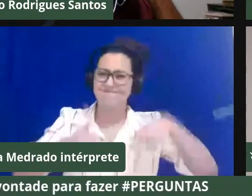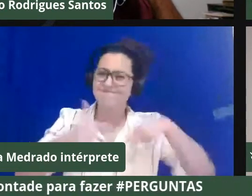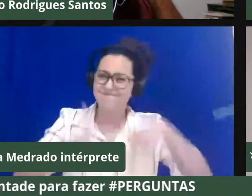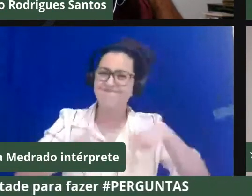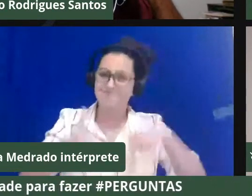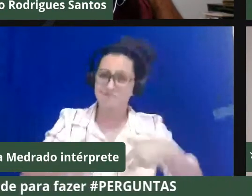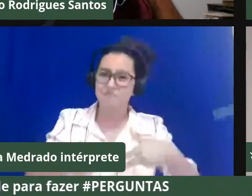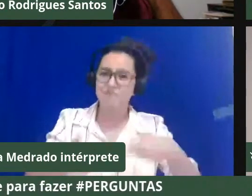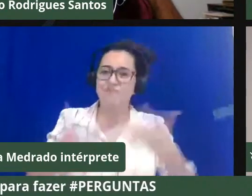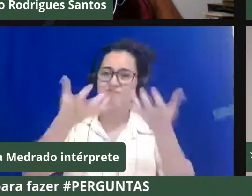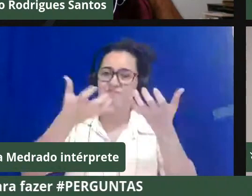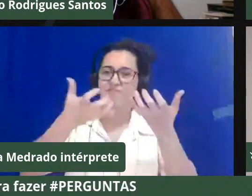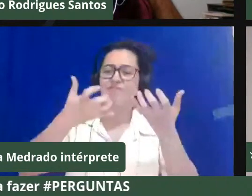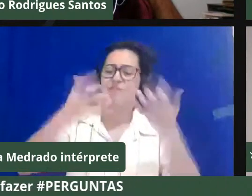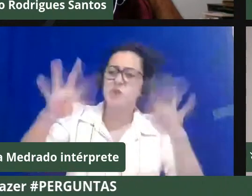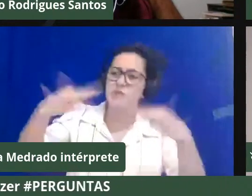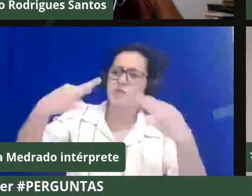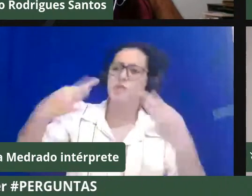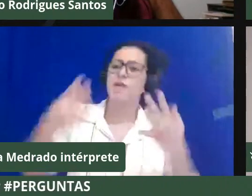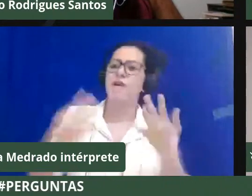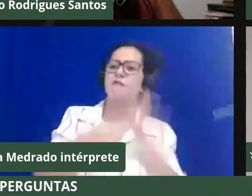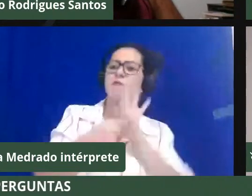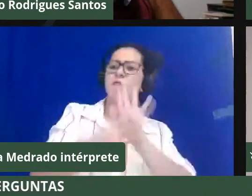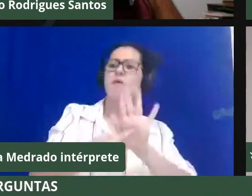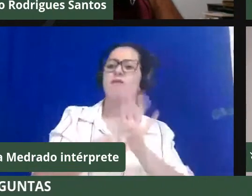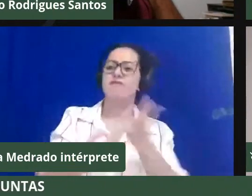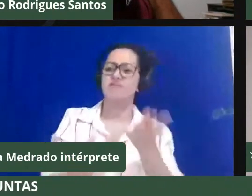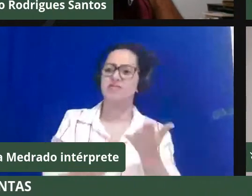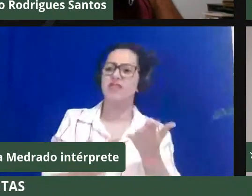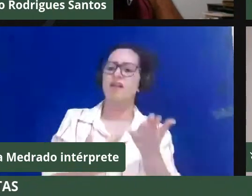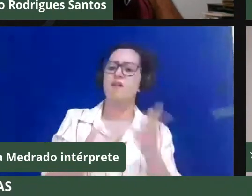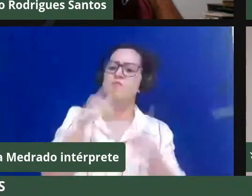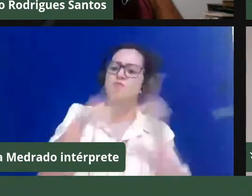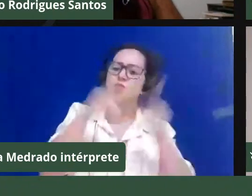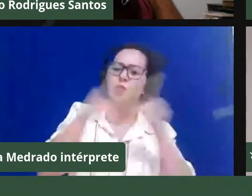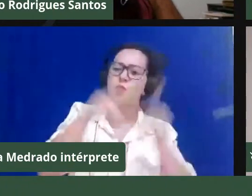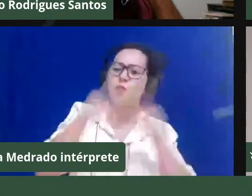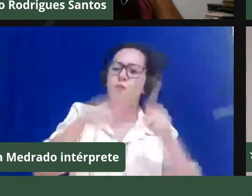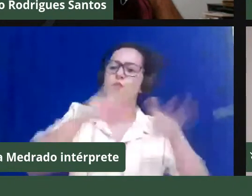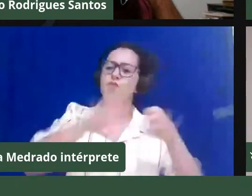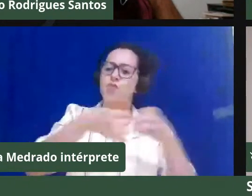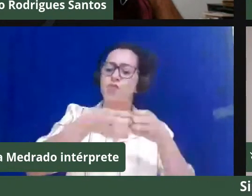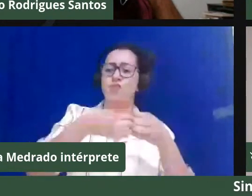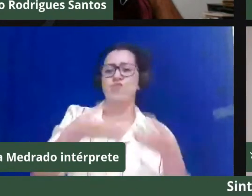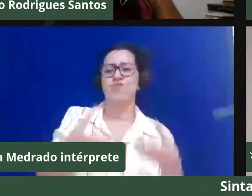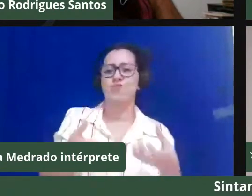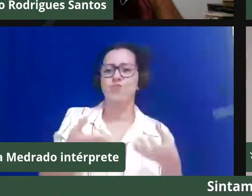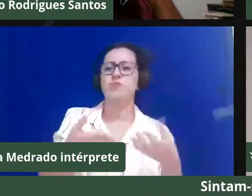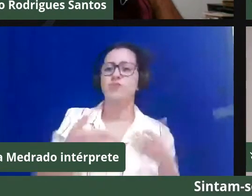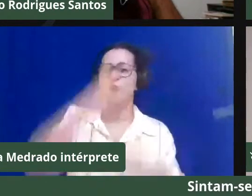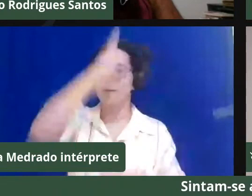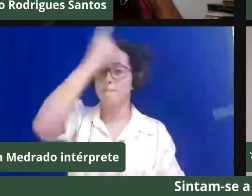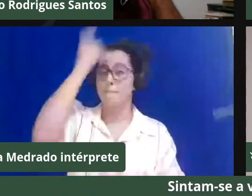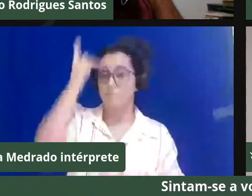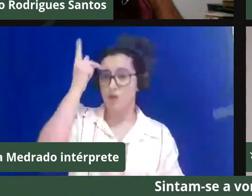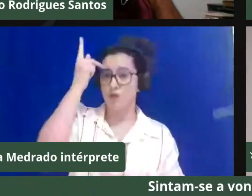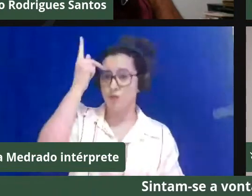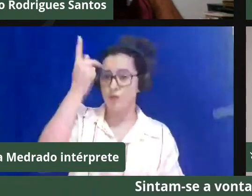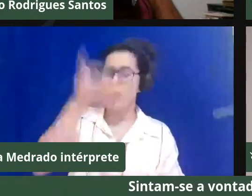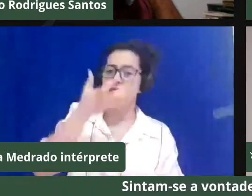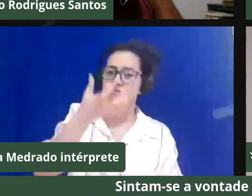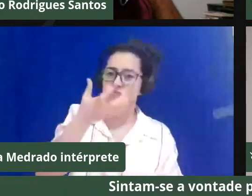visibilidade de um povo, visibilidade de pessoas que tenham uma